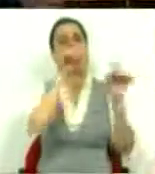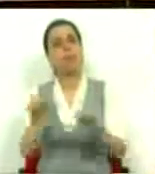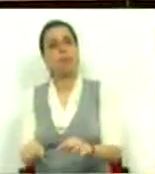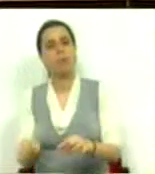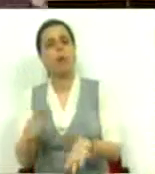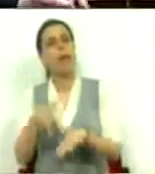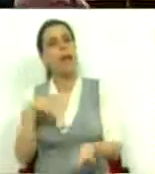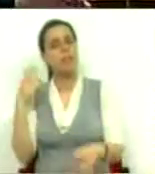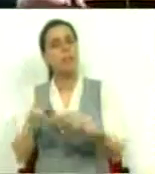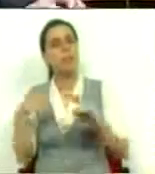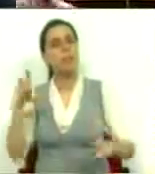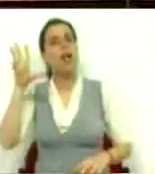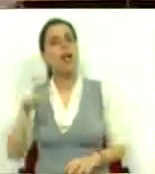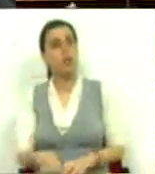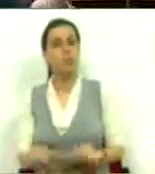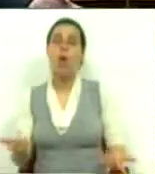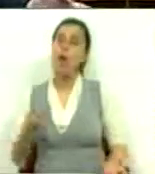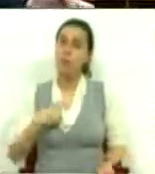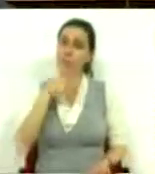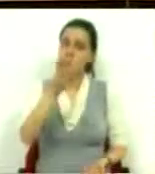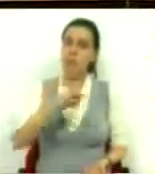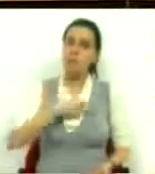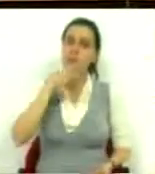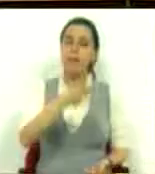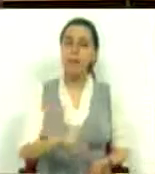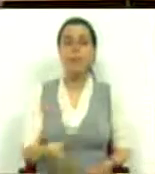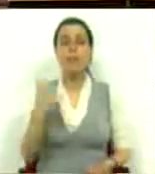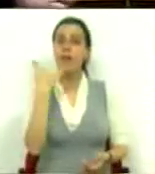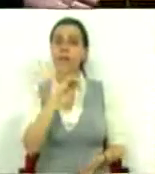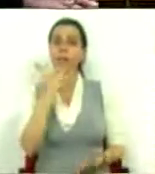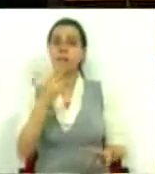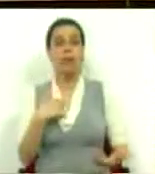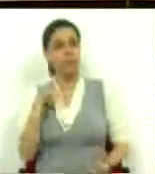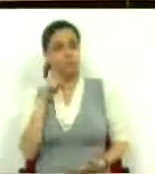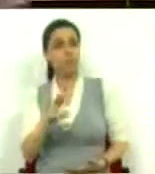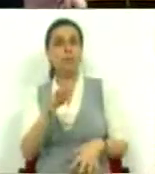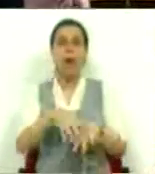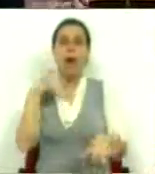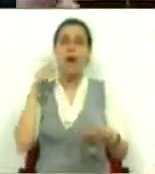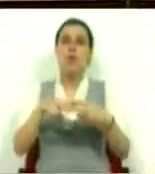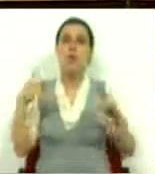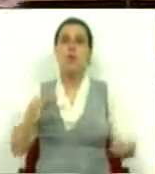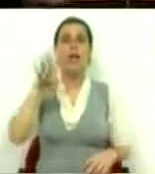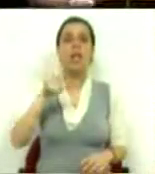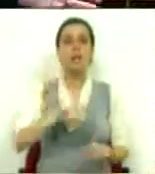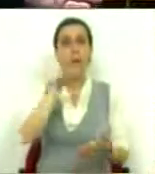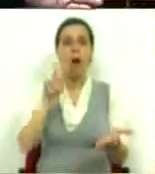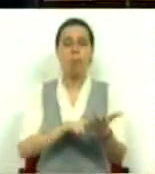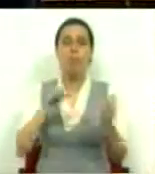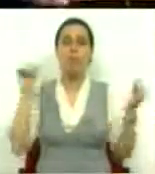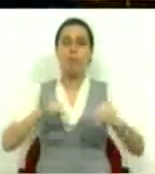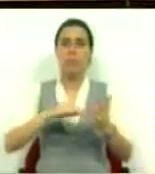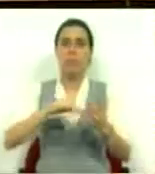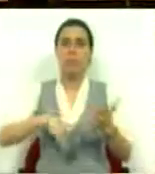quer seja na Assembleia Municipal de Lisboa. Eu devo aqui sublinhar a felicidade com que vi a Assembleia Municipal de Lisboa aprovar uma